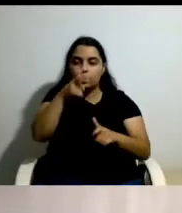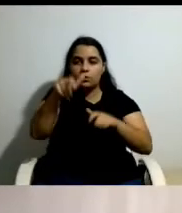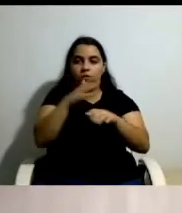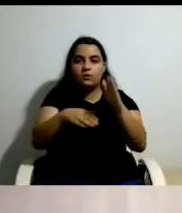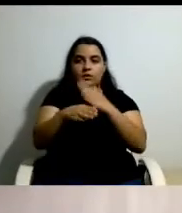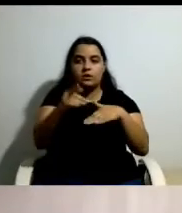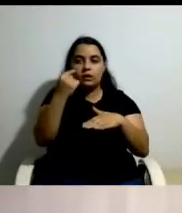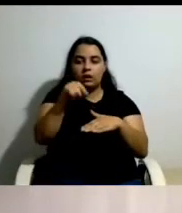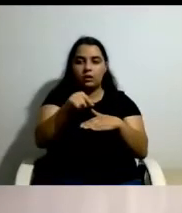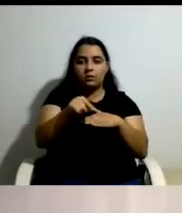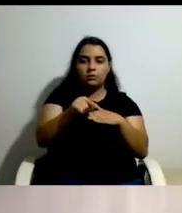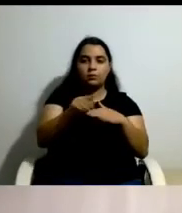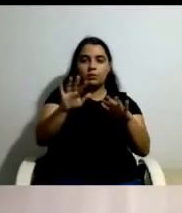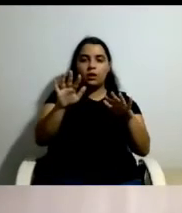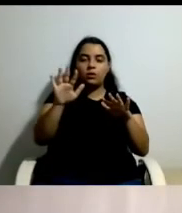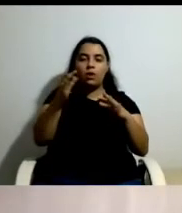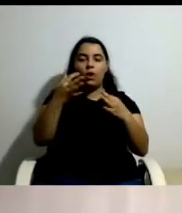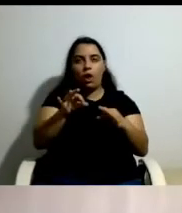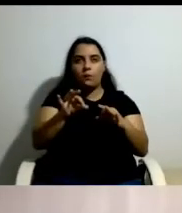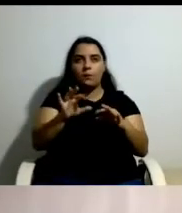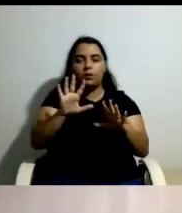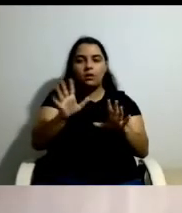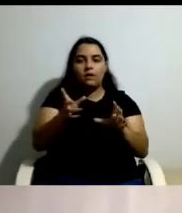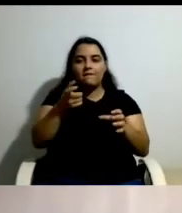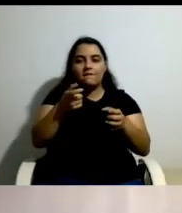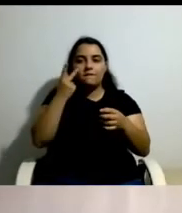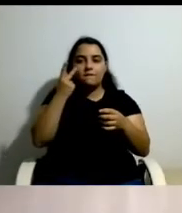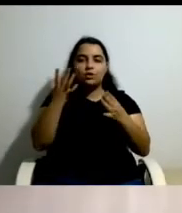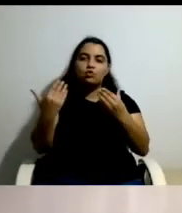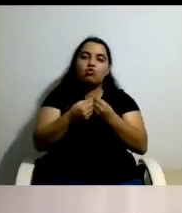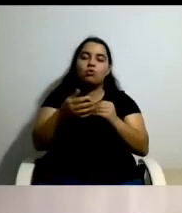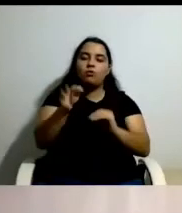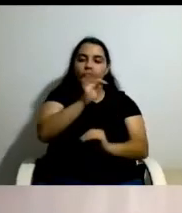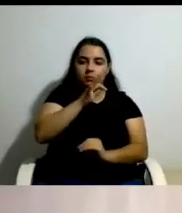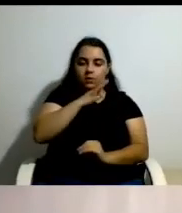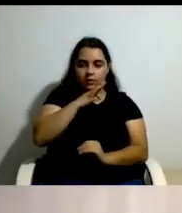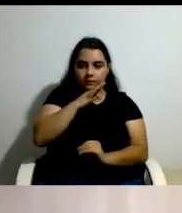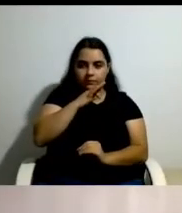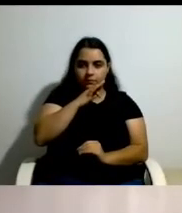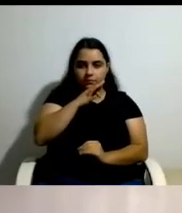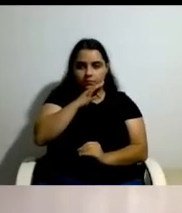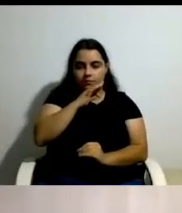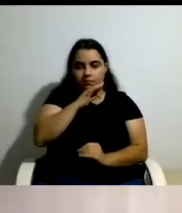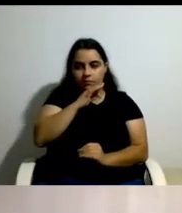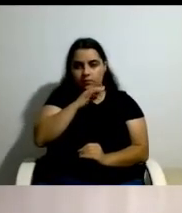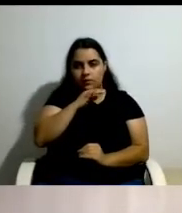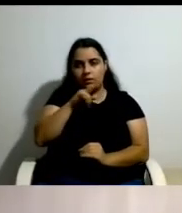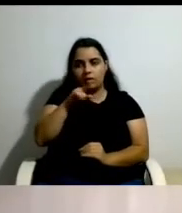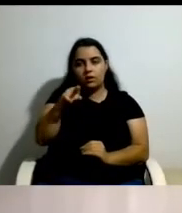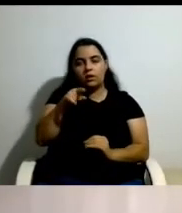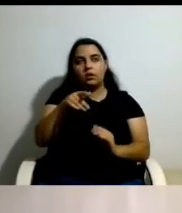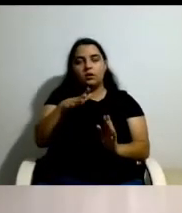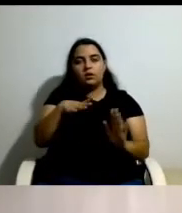de coabitação com a família. Isto é, o facto de não ser potencializado ou não ser aproveitado